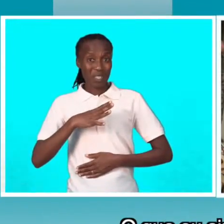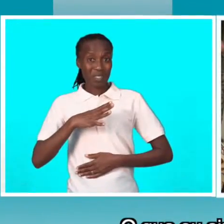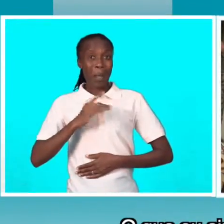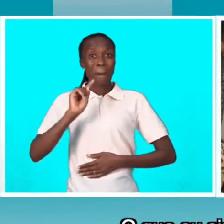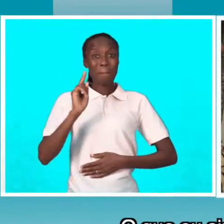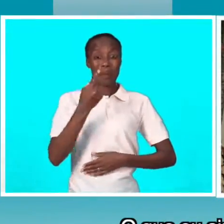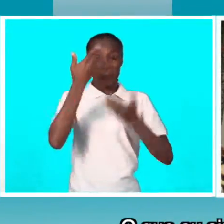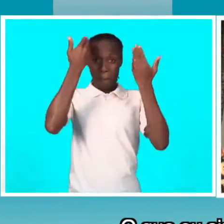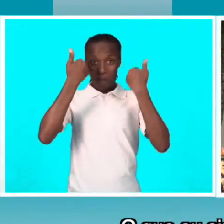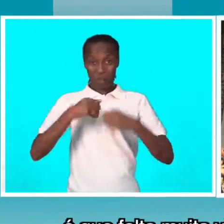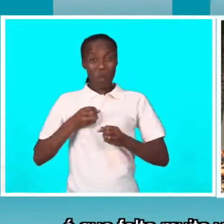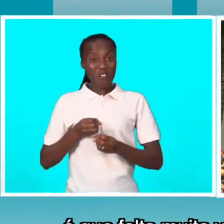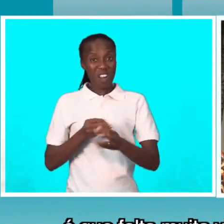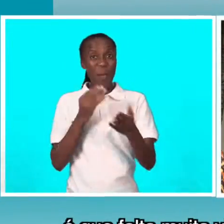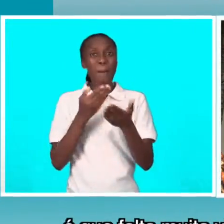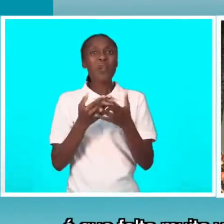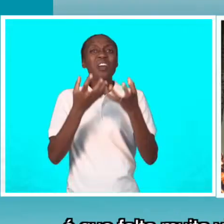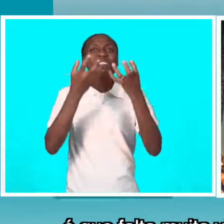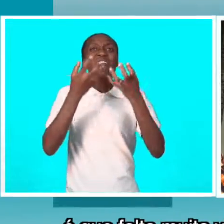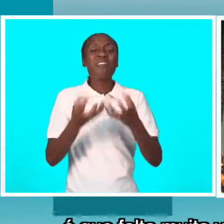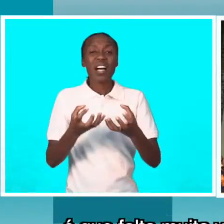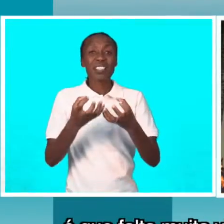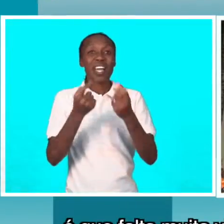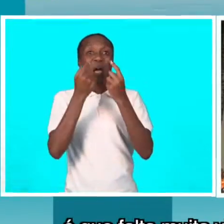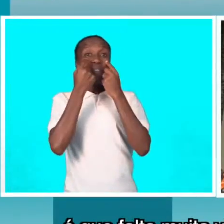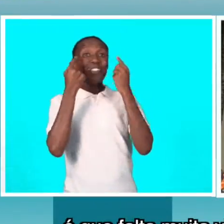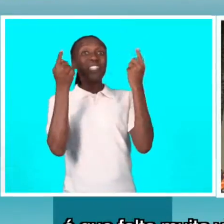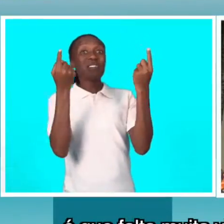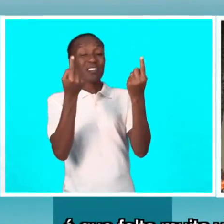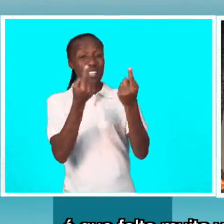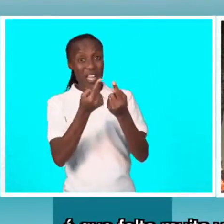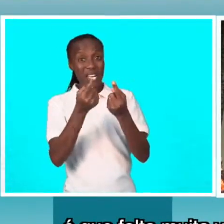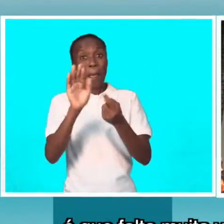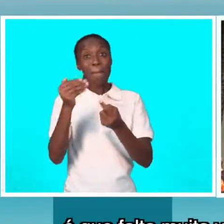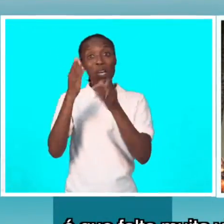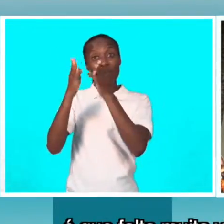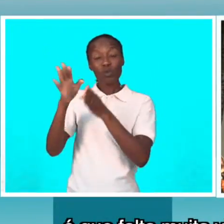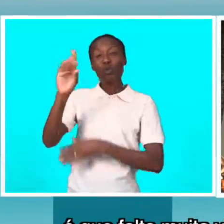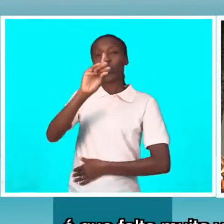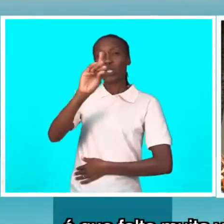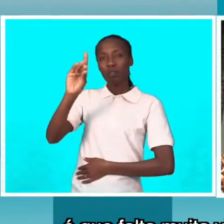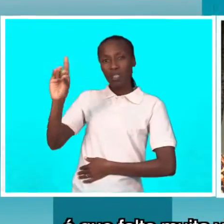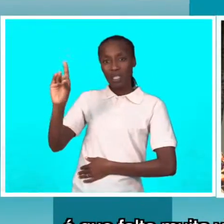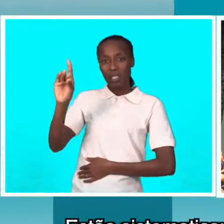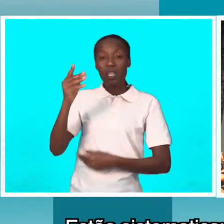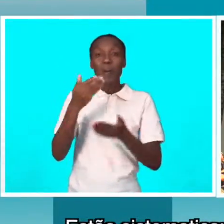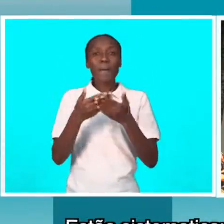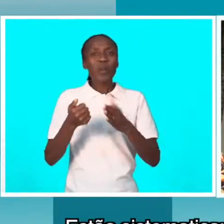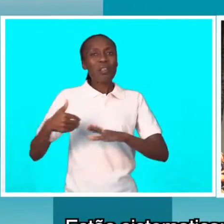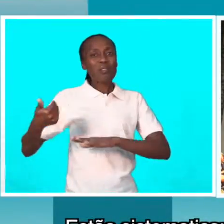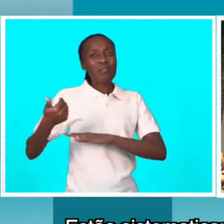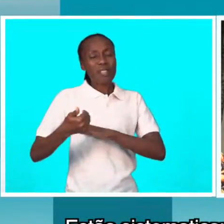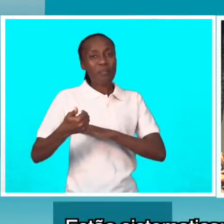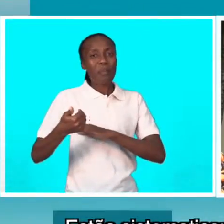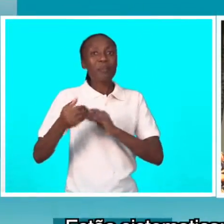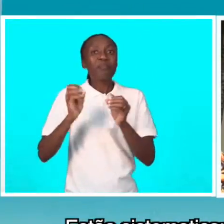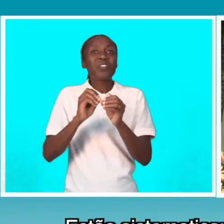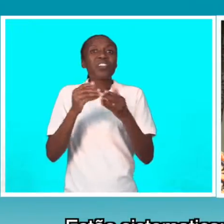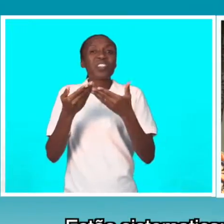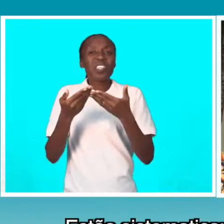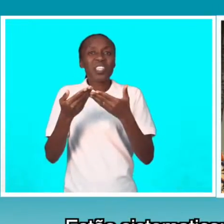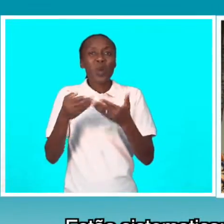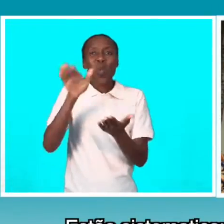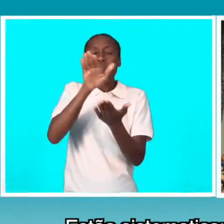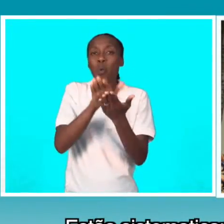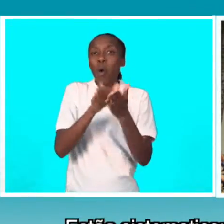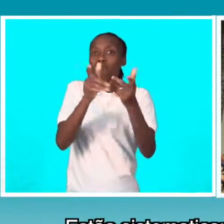vou falar na primeira pessoa, é que falta muito visibilidade para este tipo de pessoas. Nós, sistematicamente, somos em